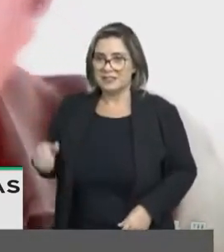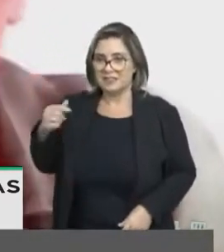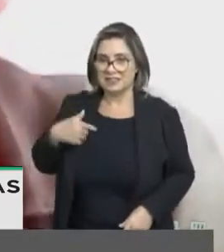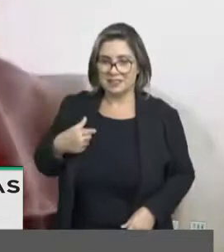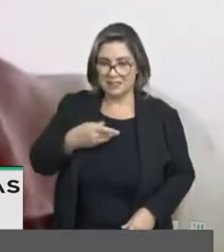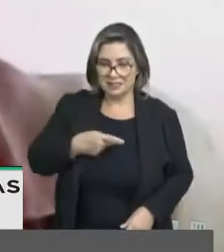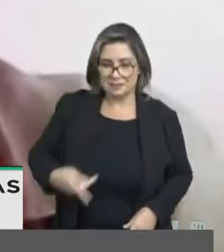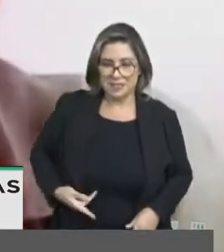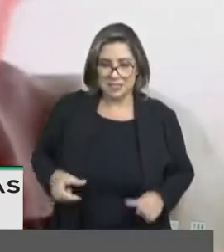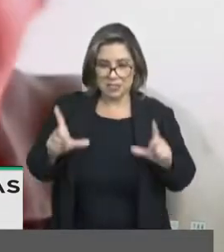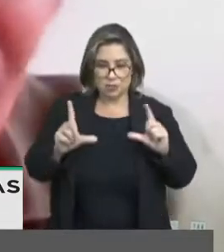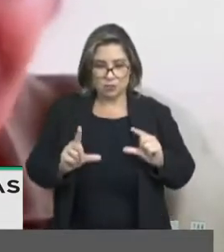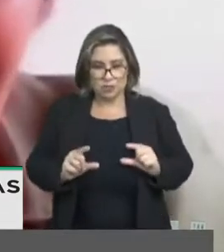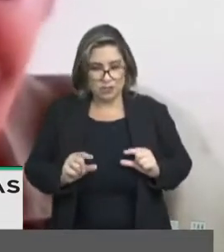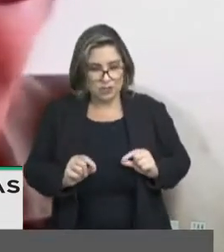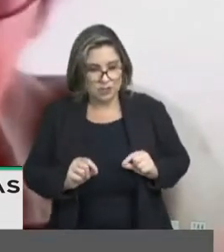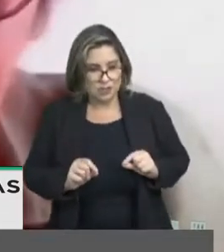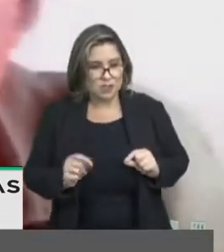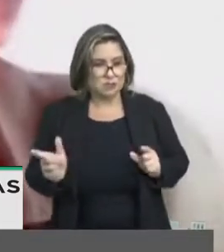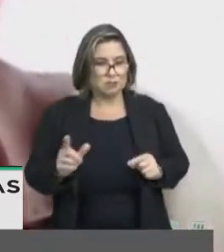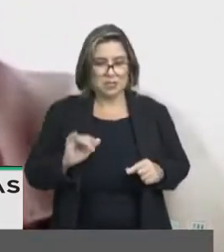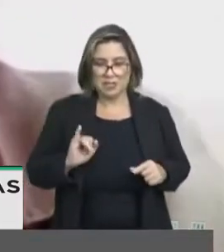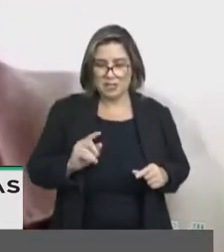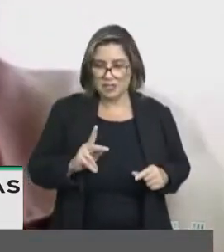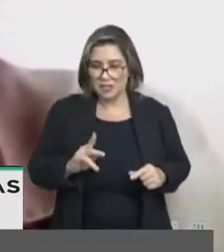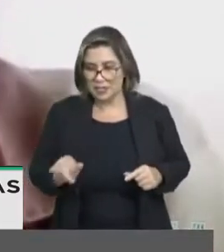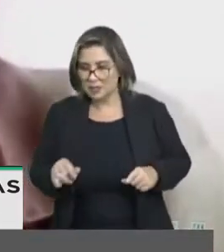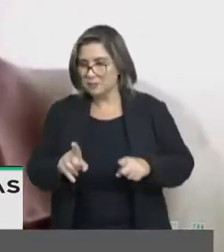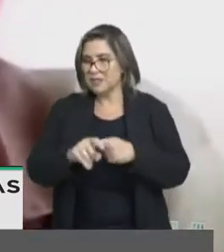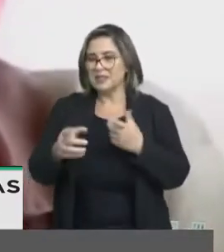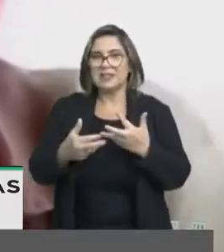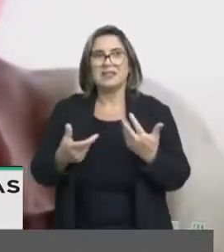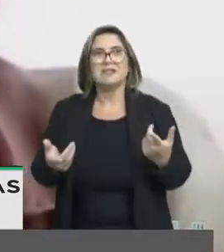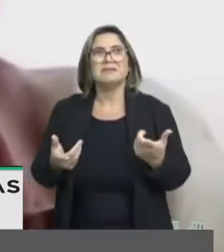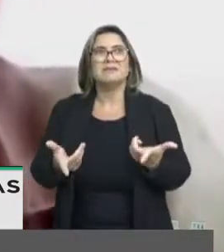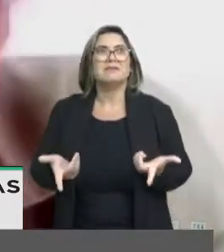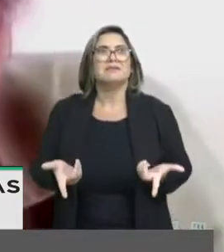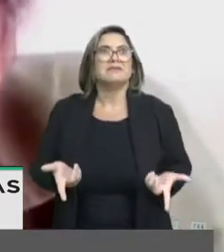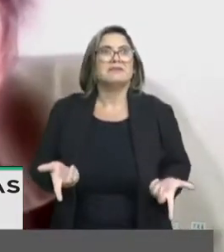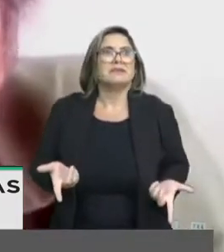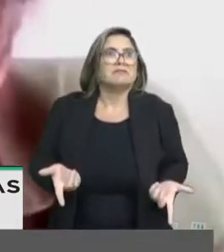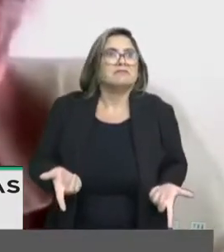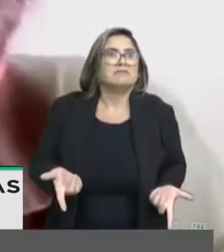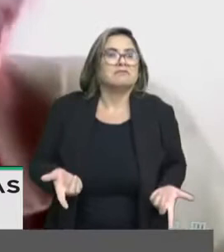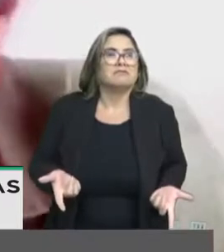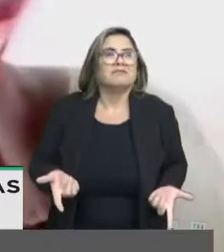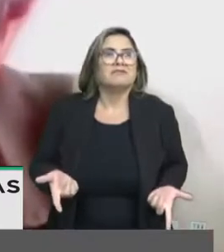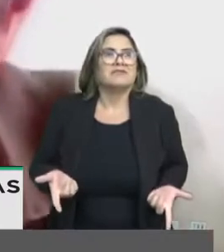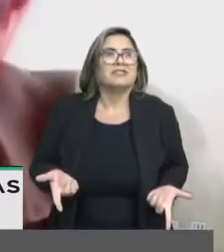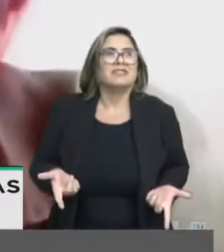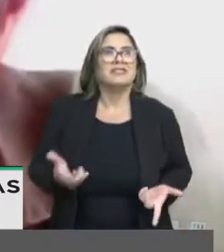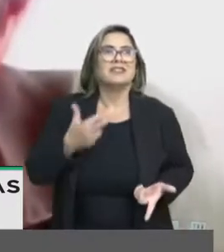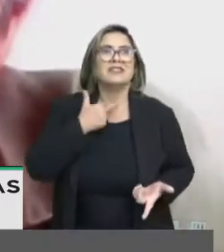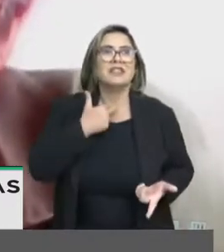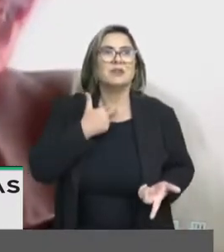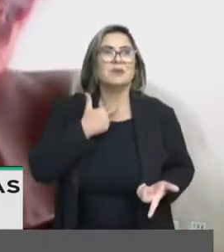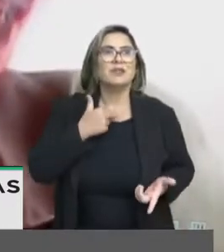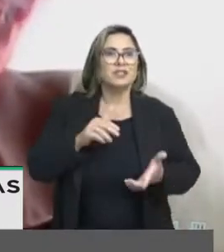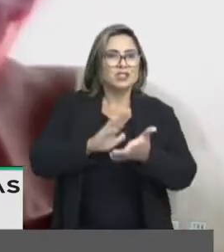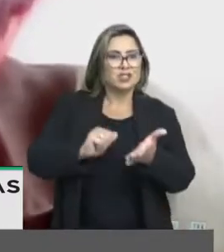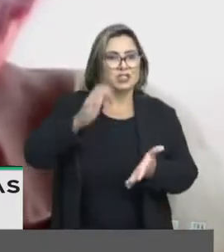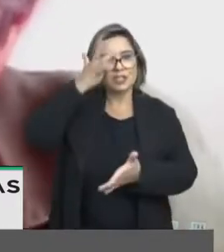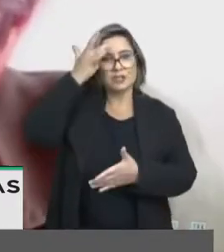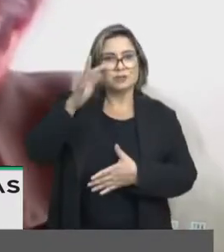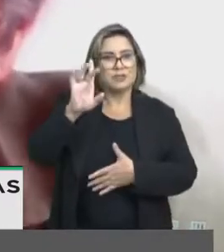IPI para diesel ou para gas, enfim, não se pode tirar isso das pessoas com deficiência.